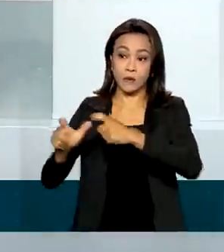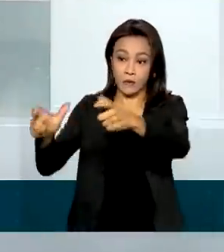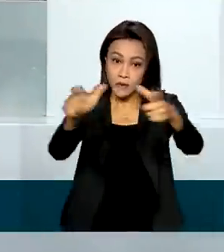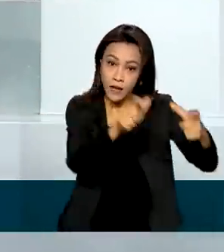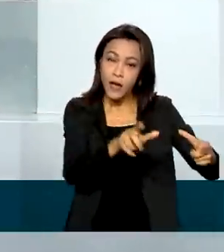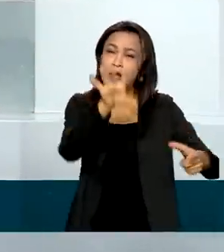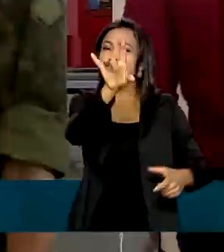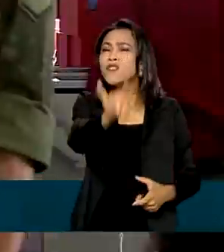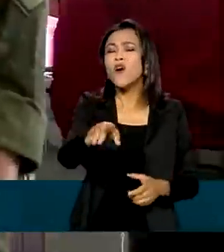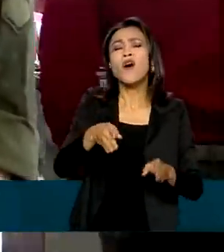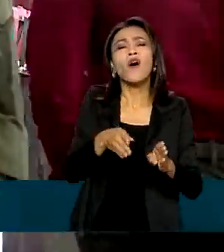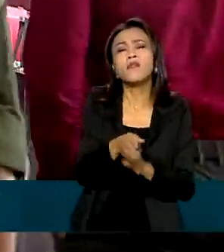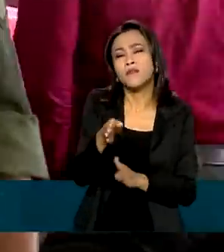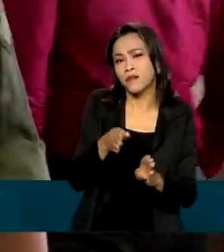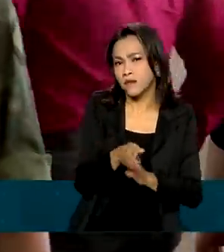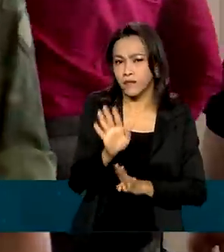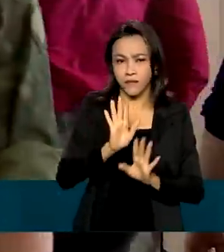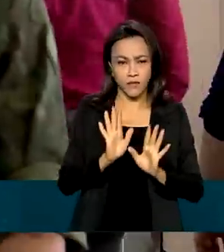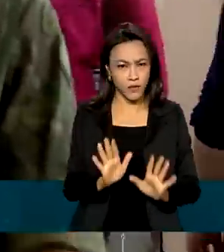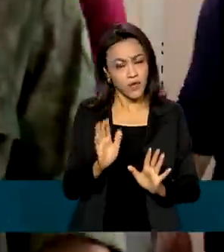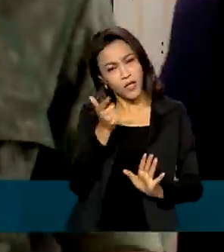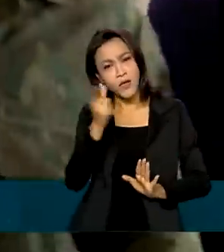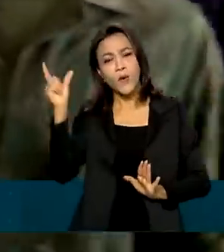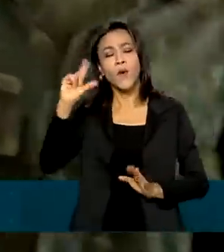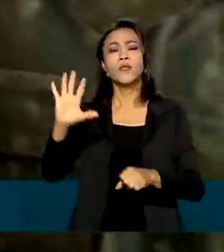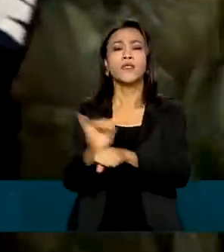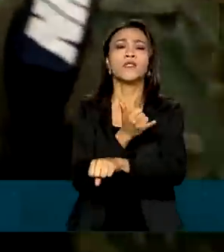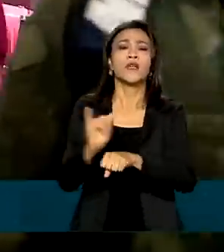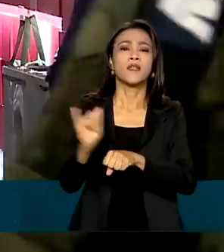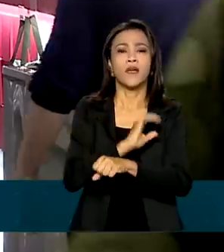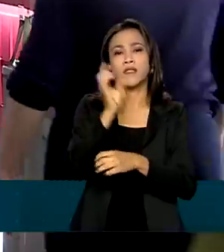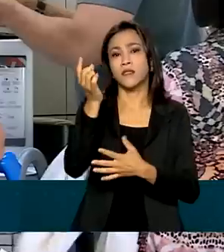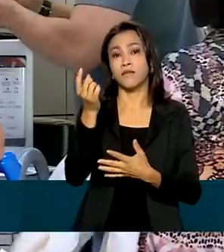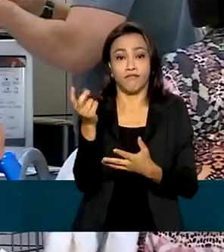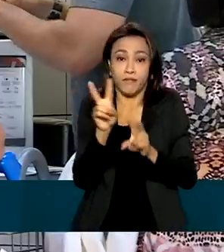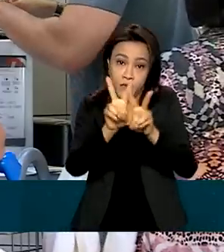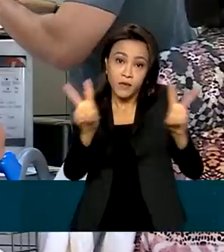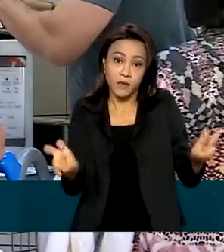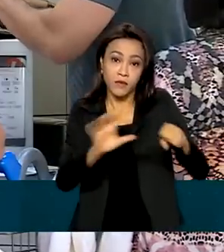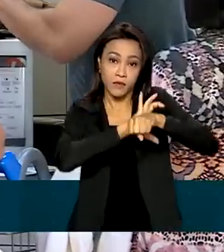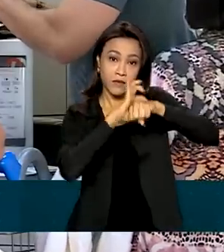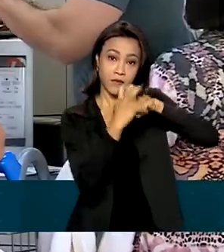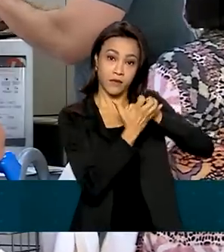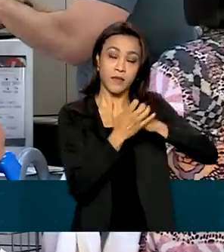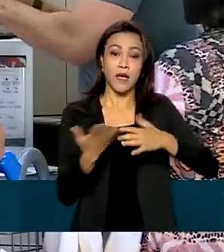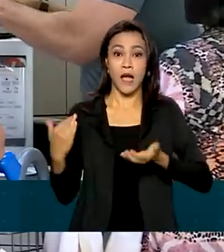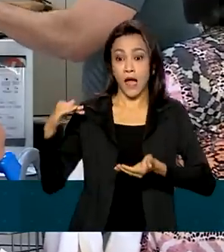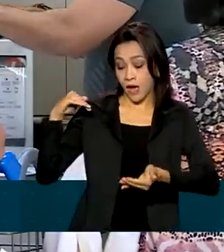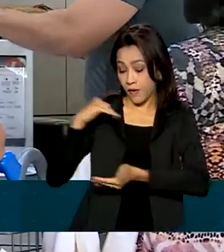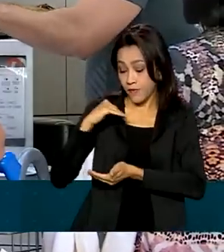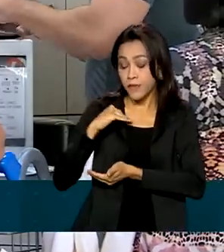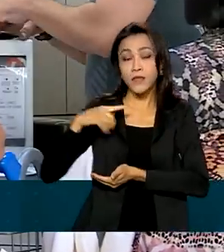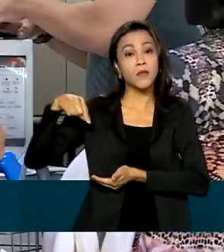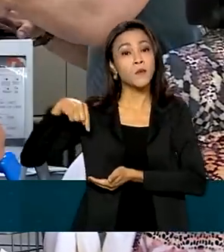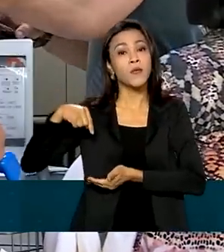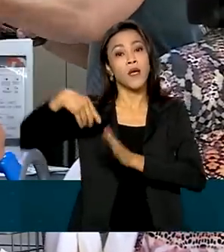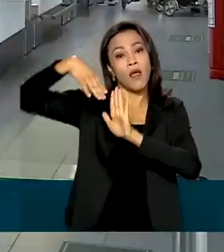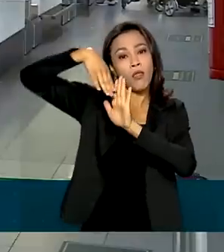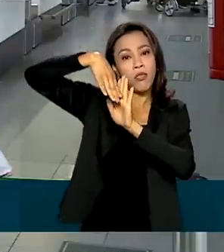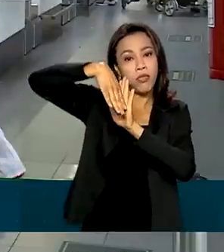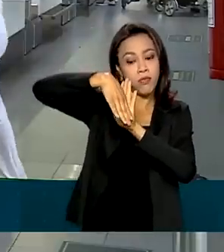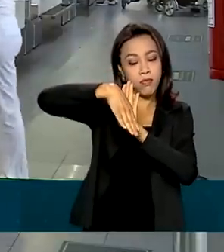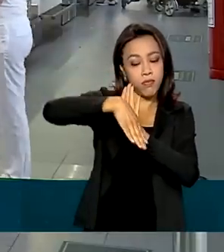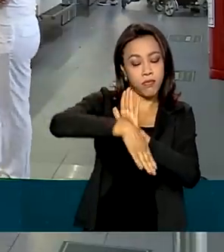apenas recomendado, assim como outras medidas contra a Covid-19. A Anvisa levou em consideração a queda do